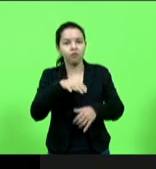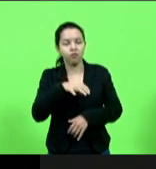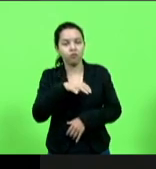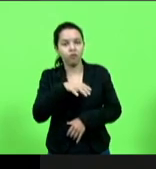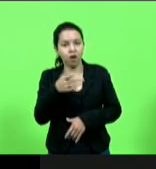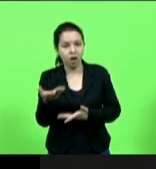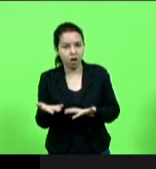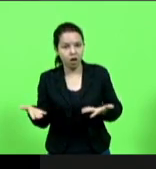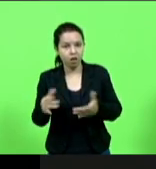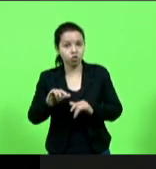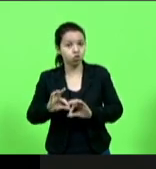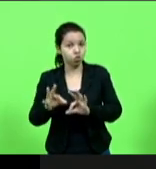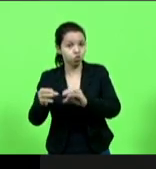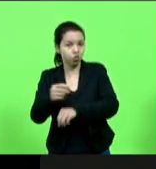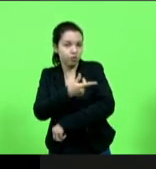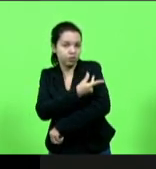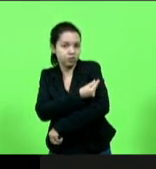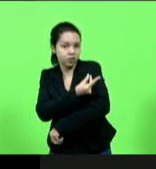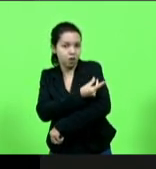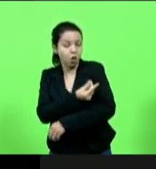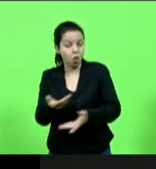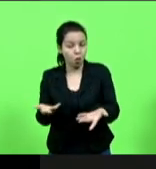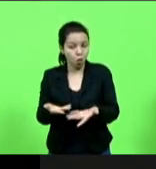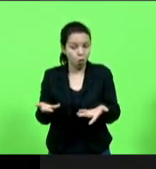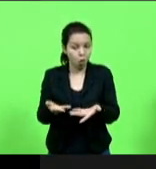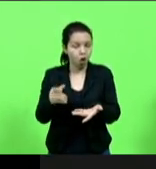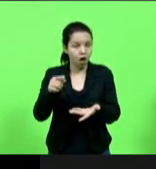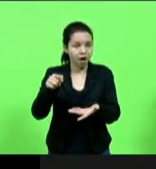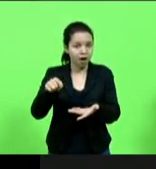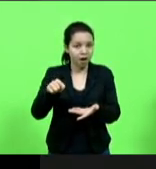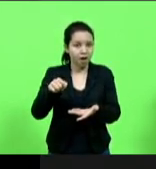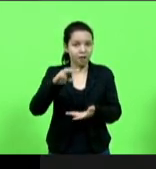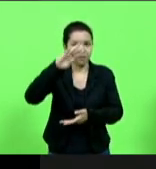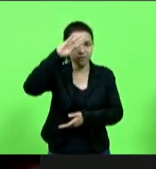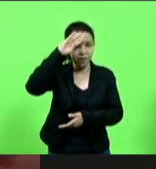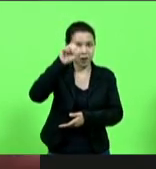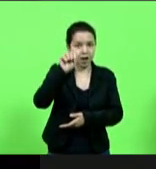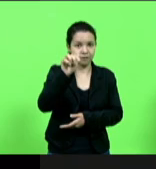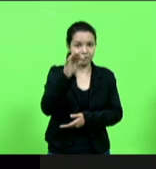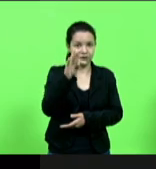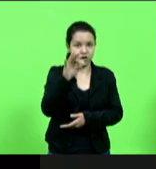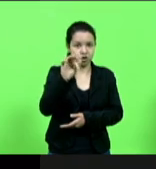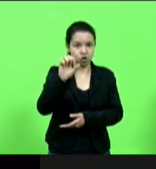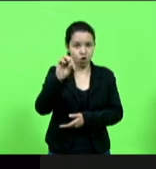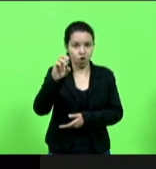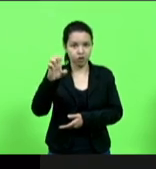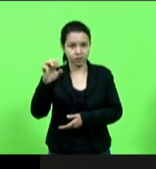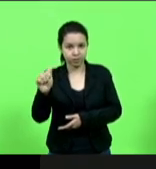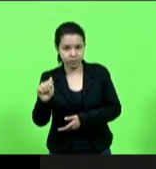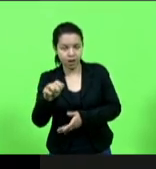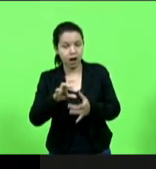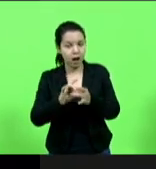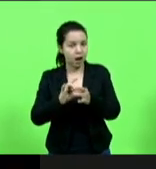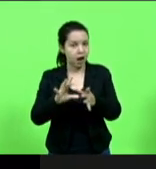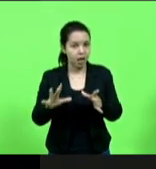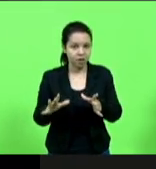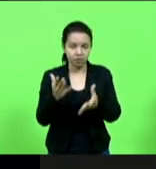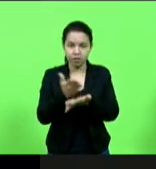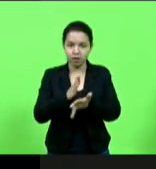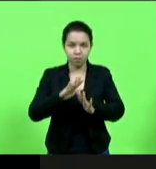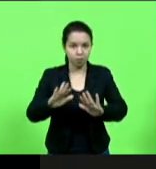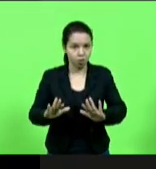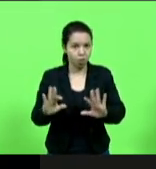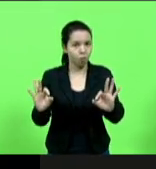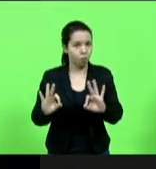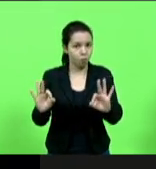estão livres de febre aftosa sem vacina portanto um estado sanitário igual ao de Santa